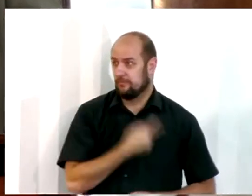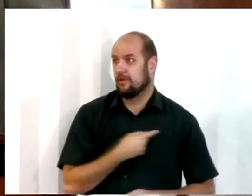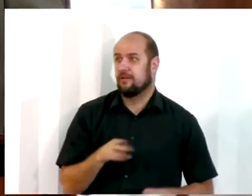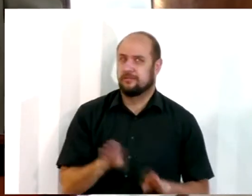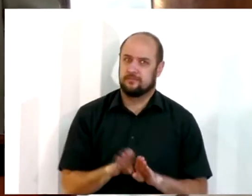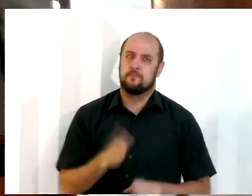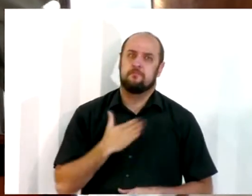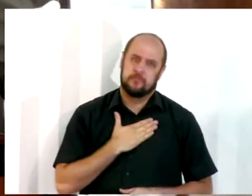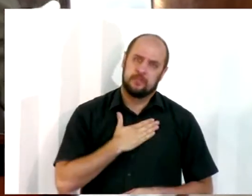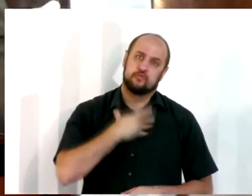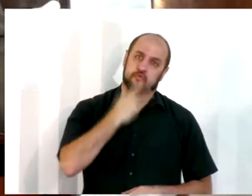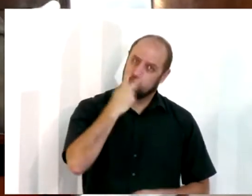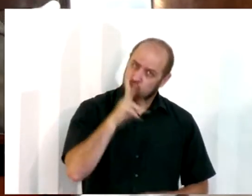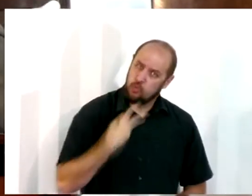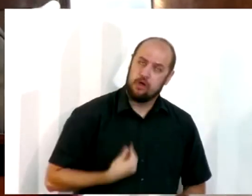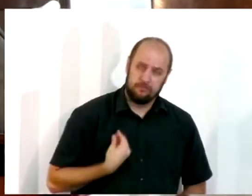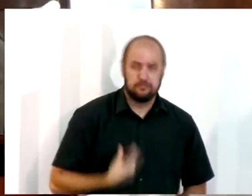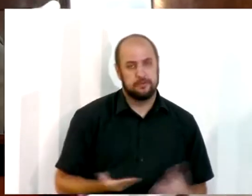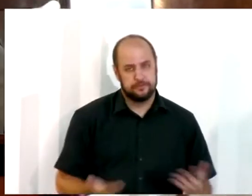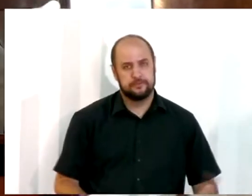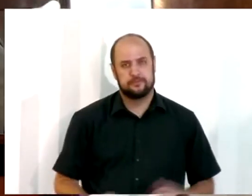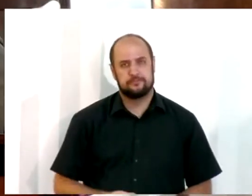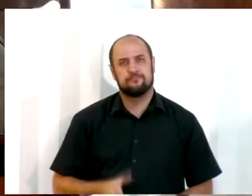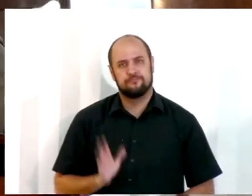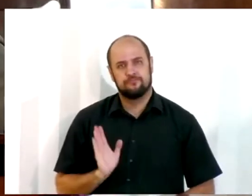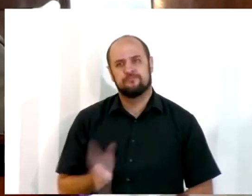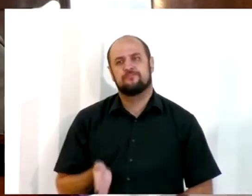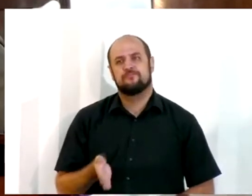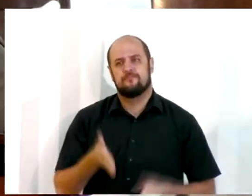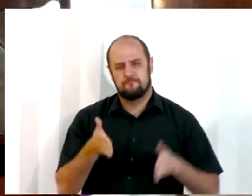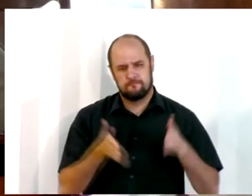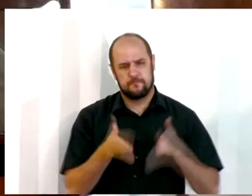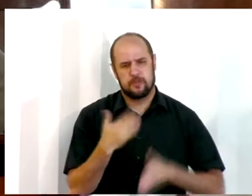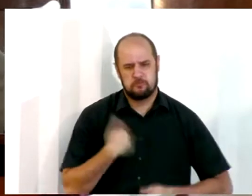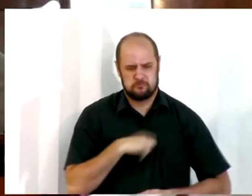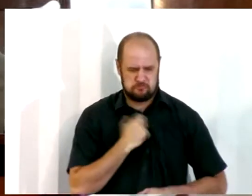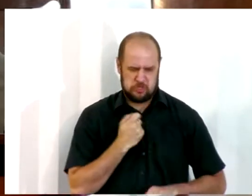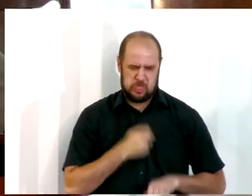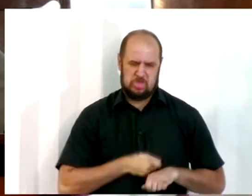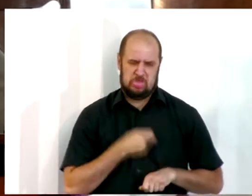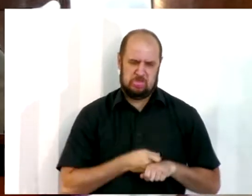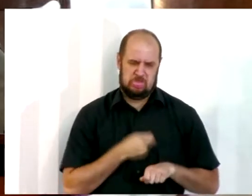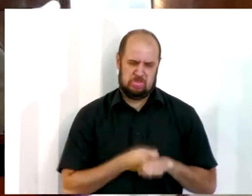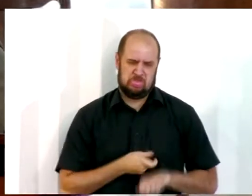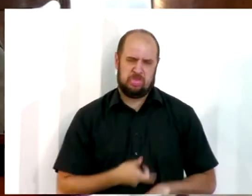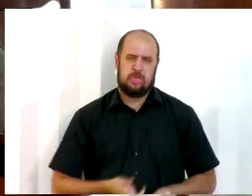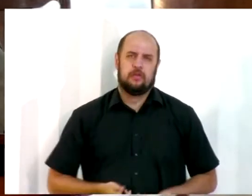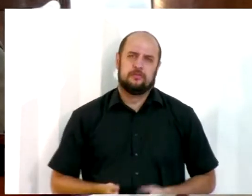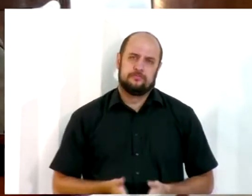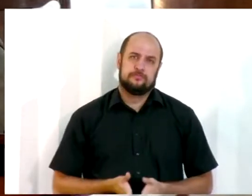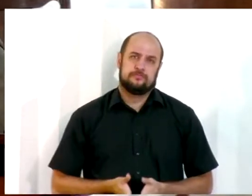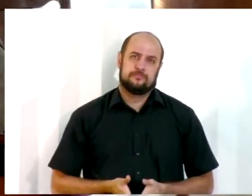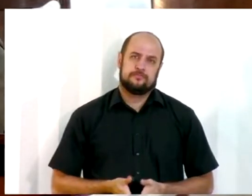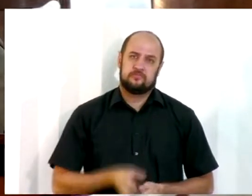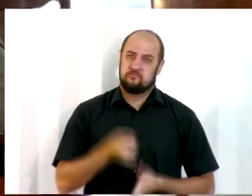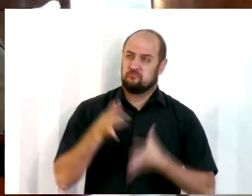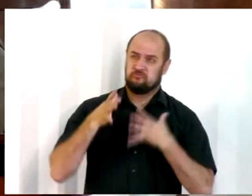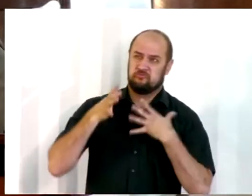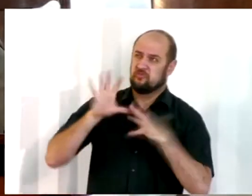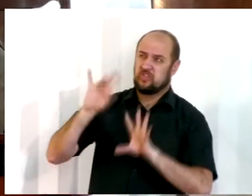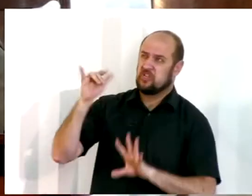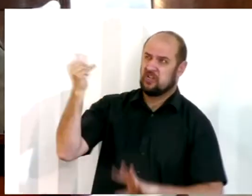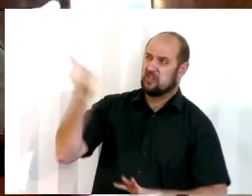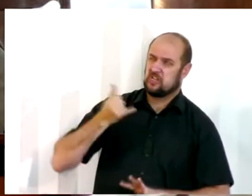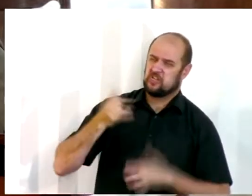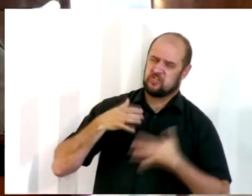na minha e na sua, já existiu momentos em que você também endureceu o coração. e você não queria ouvir a voz